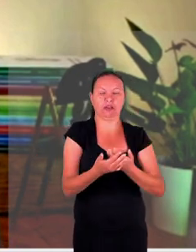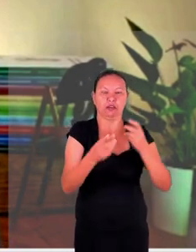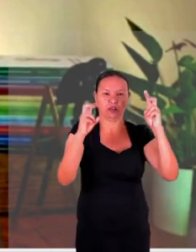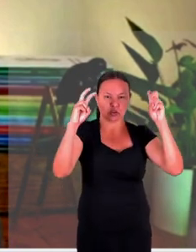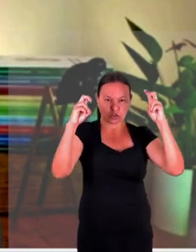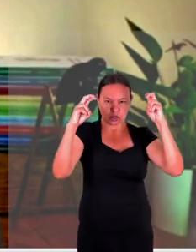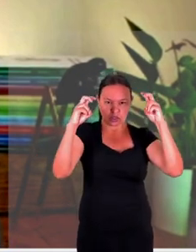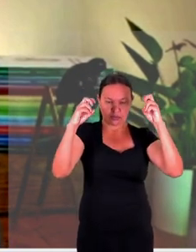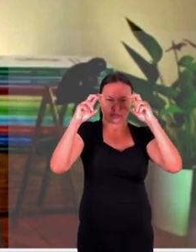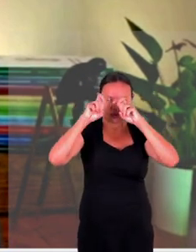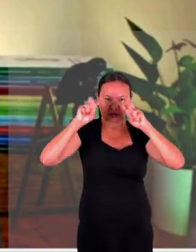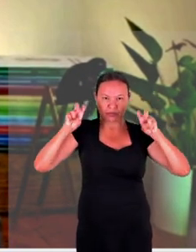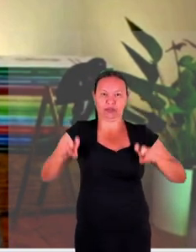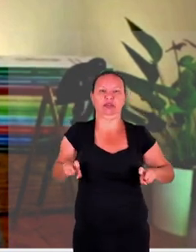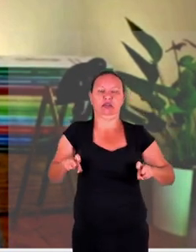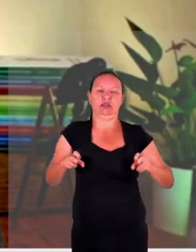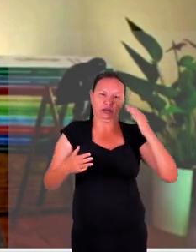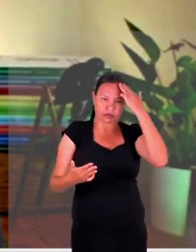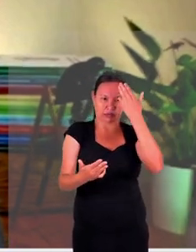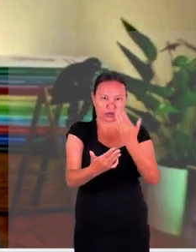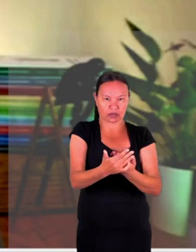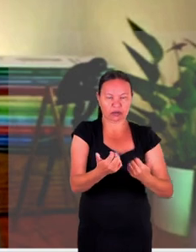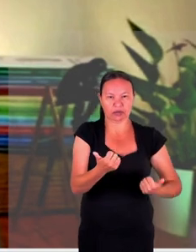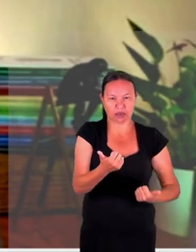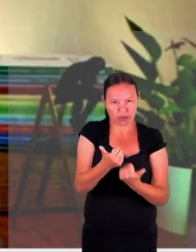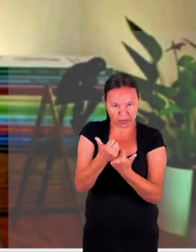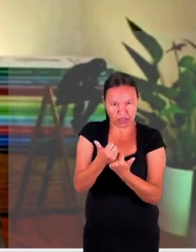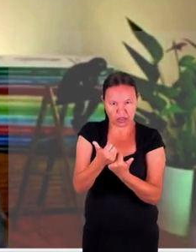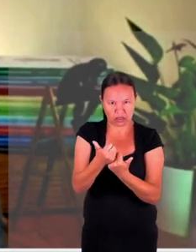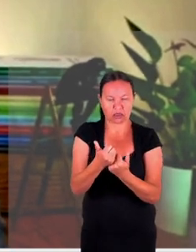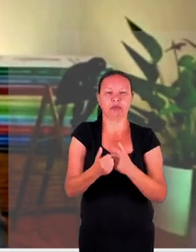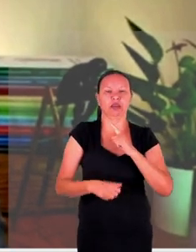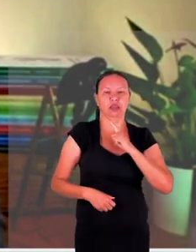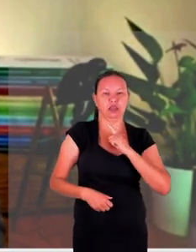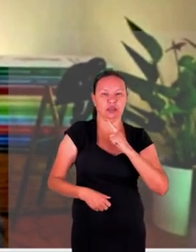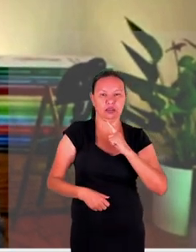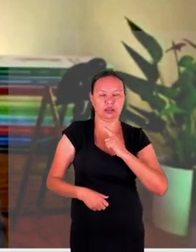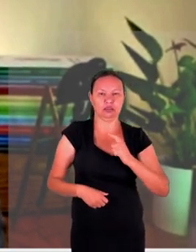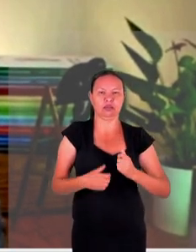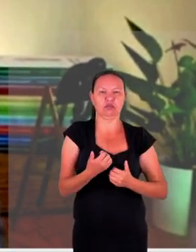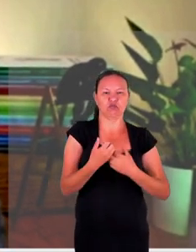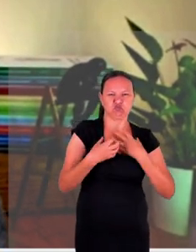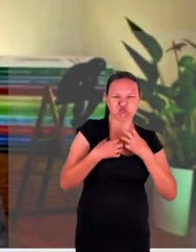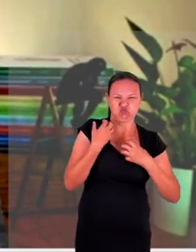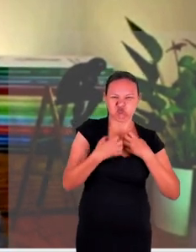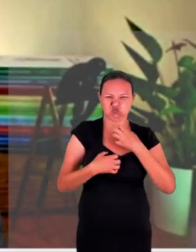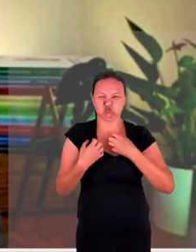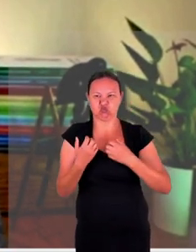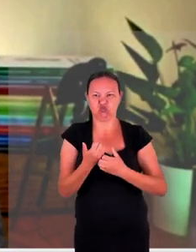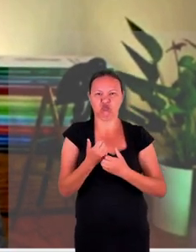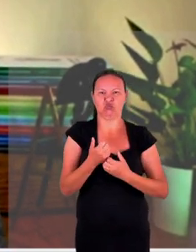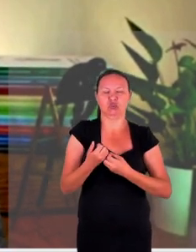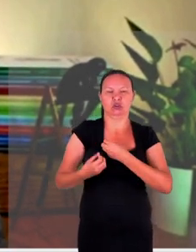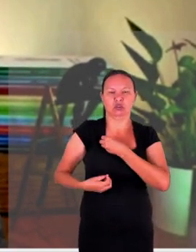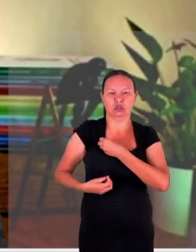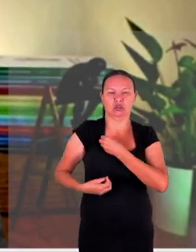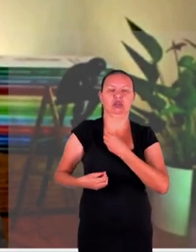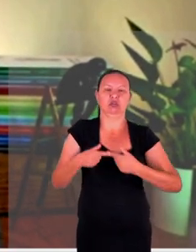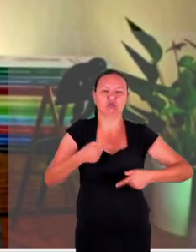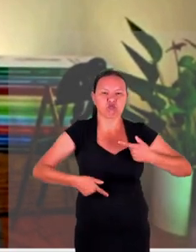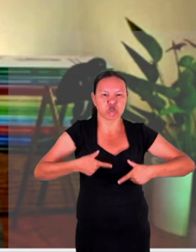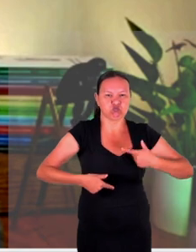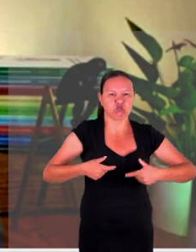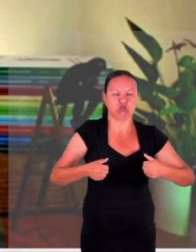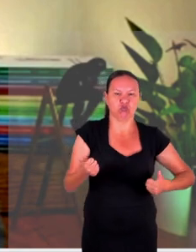fornecimento de apoio acreditar então aqueles que tiveram ânsia de migrar do local de conflito e